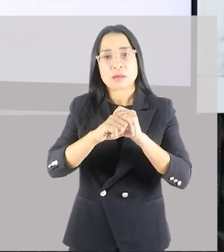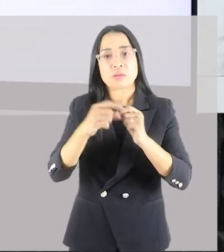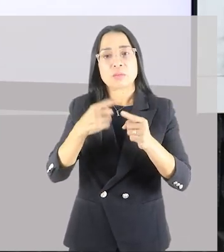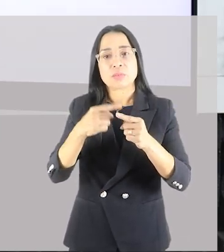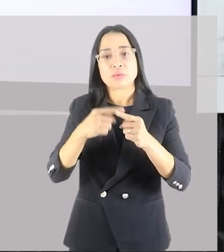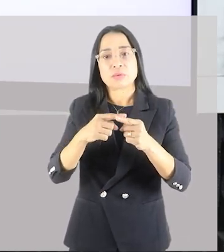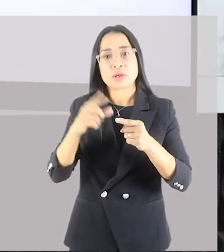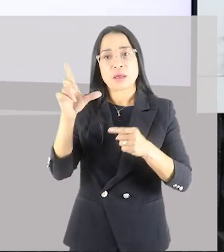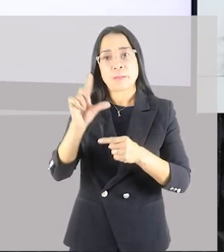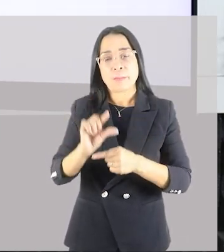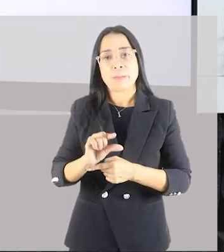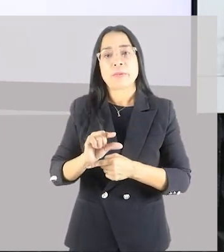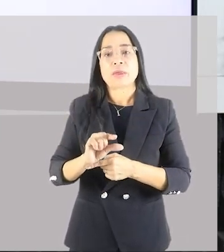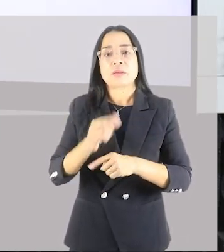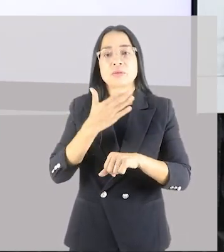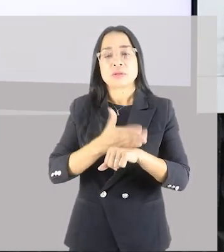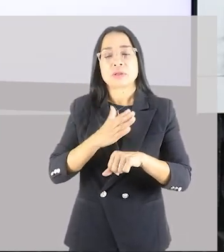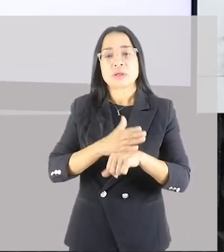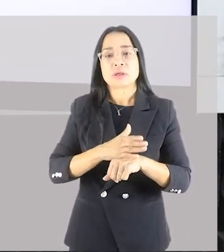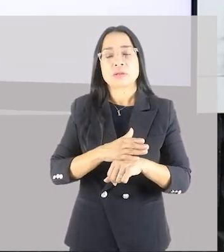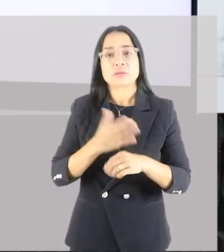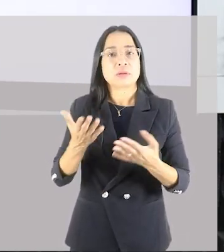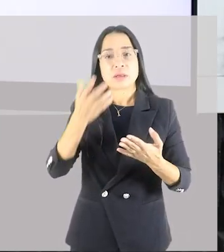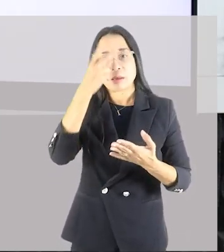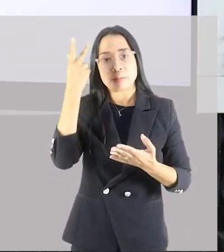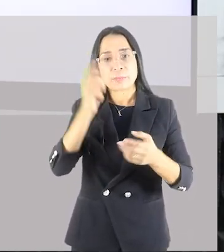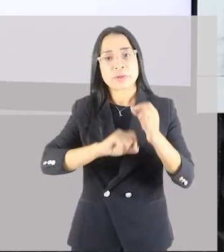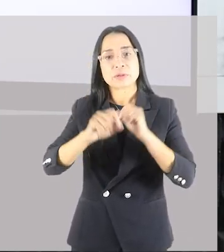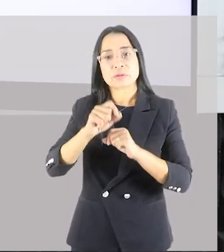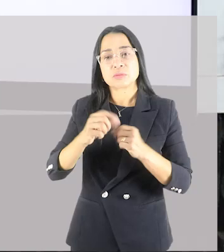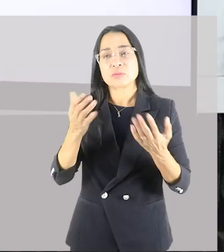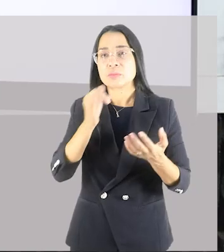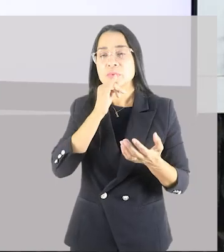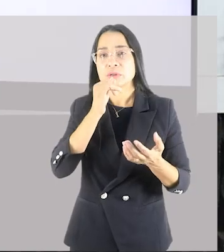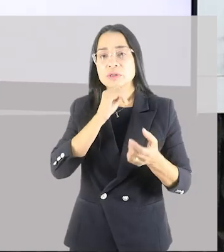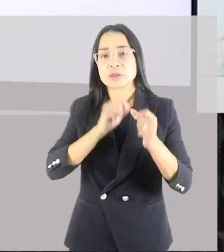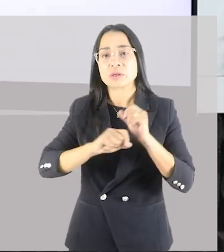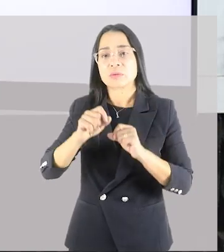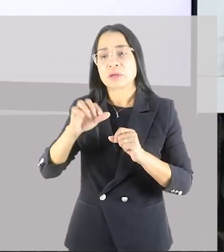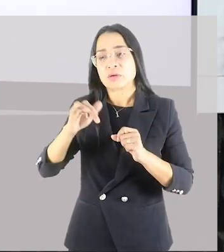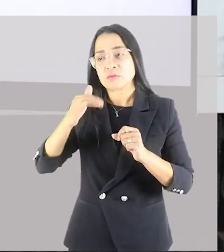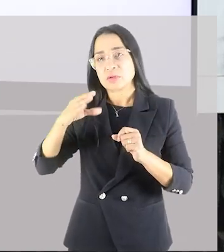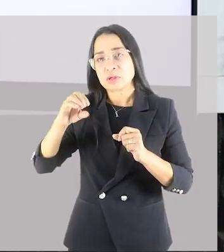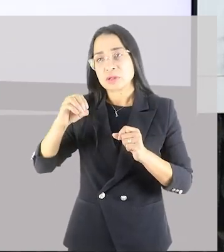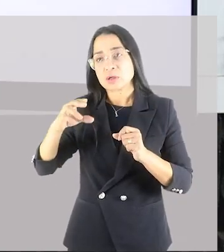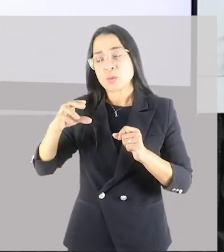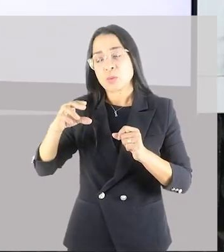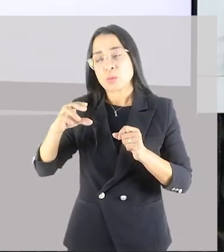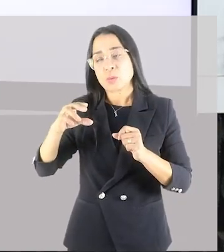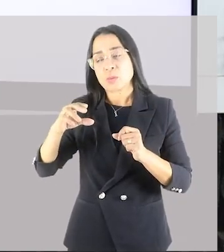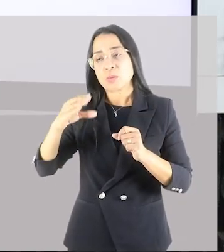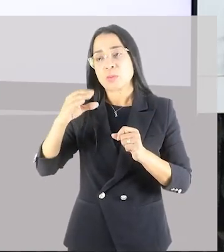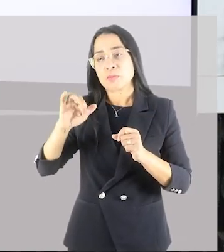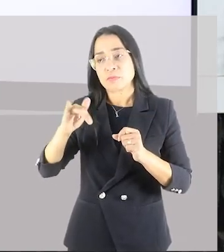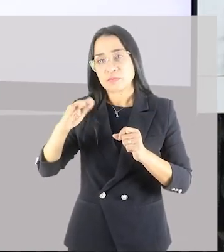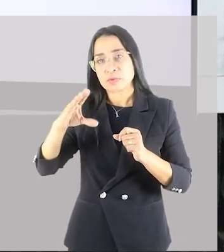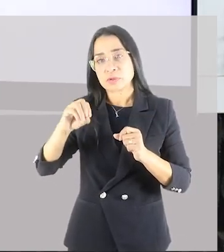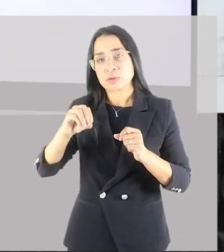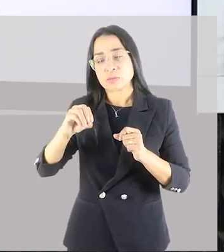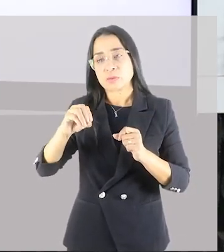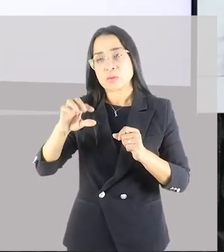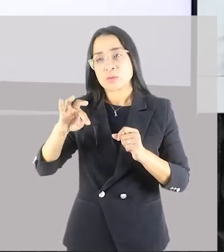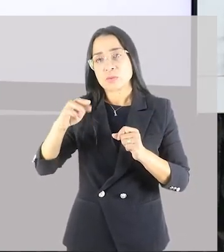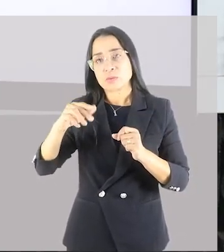você é menos treinado. Já o indivíduo que é um fisiculturista, ele já é treinado. Então, para ele